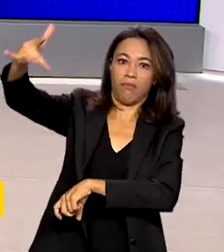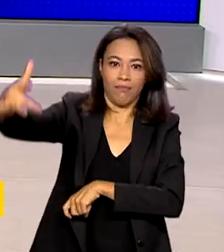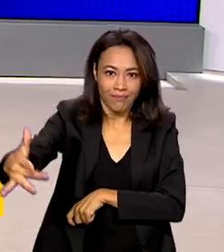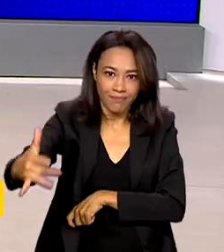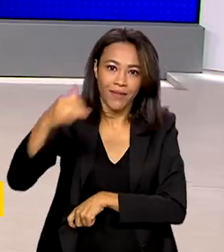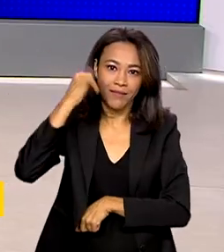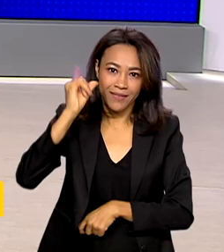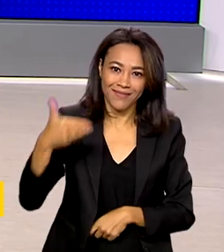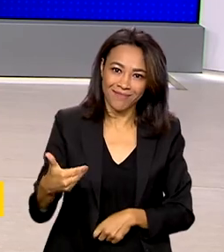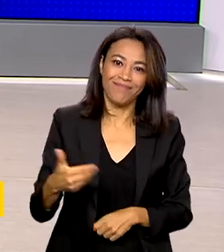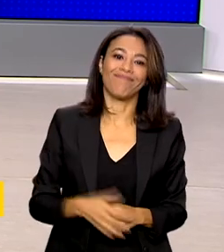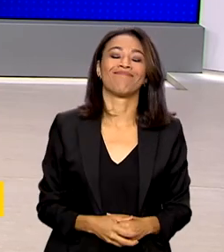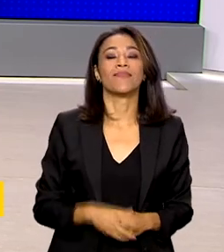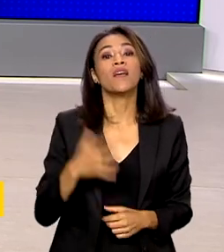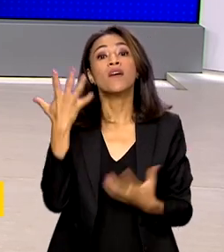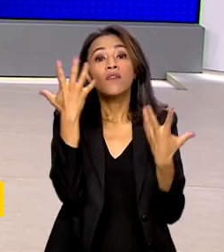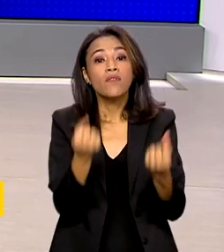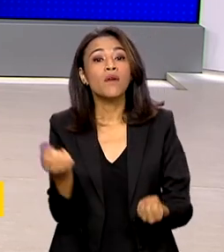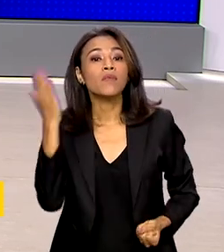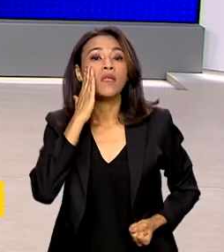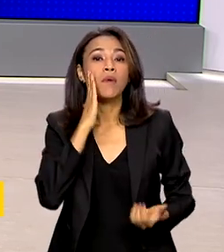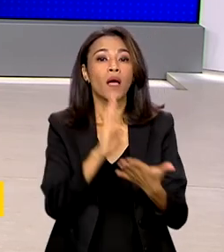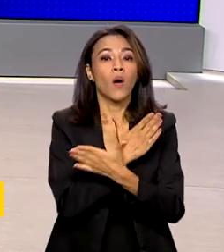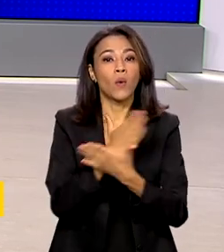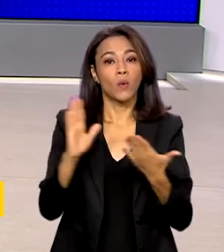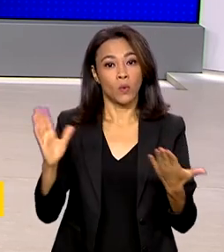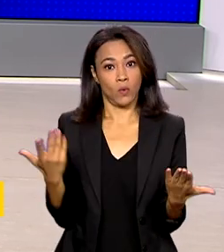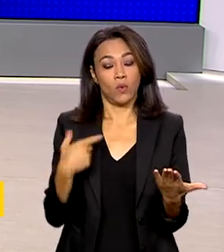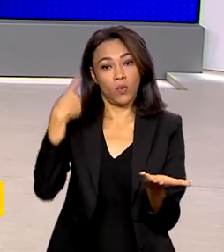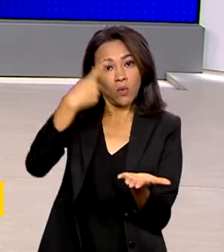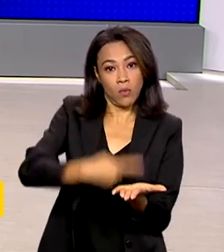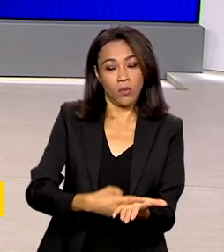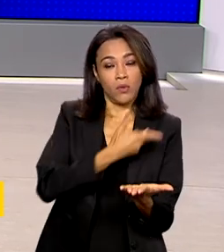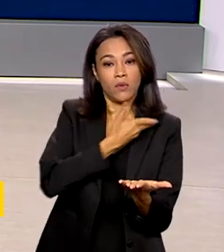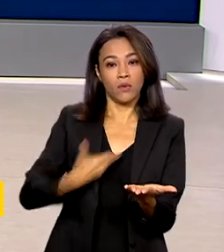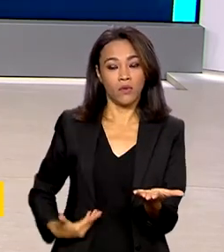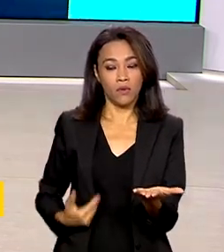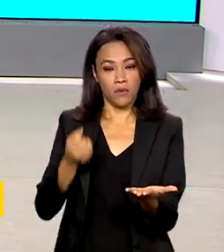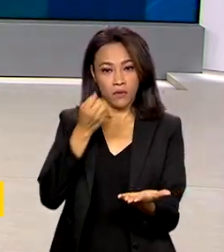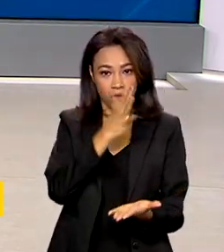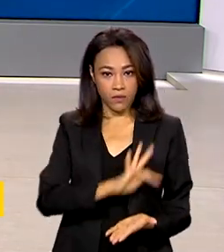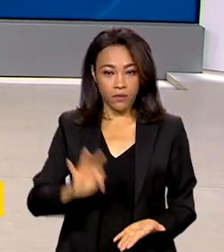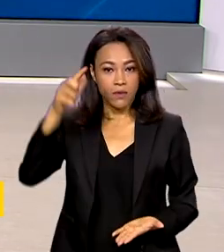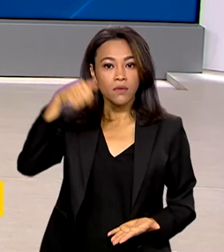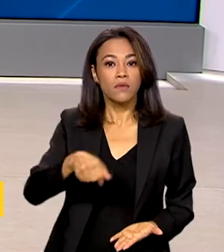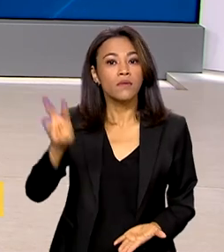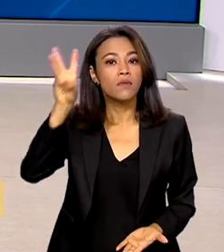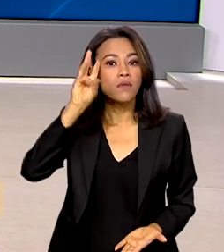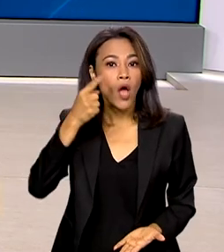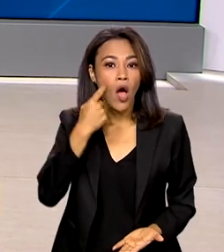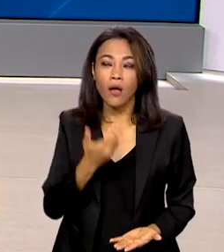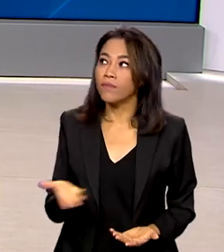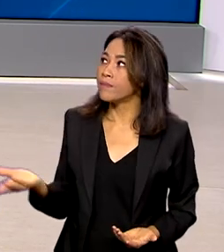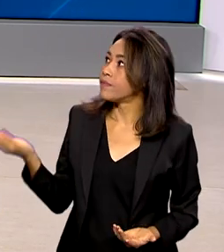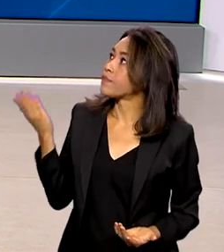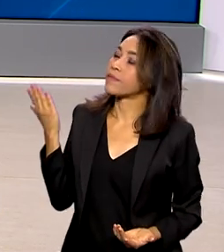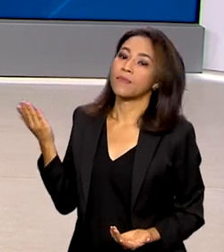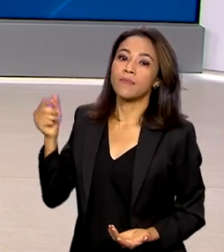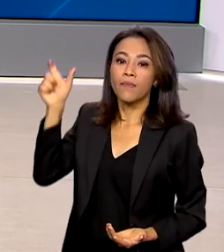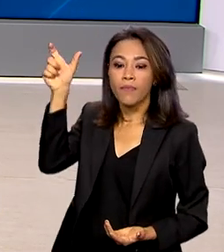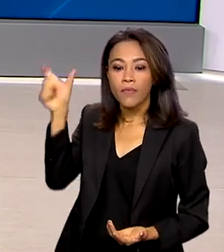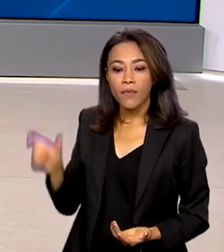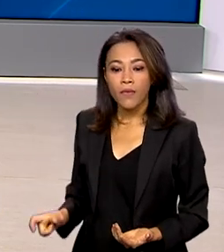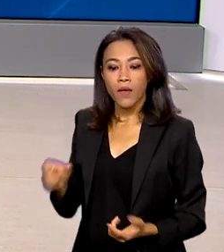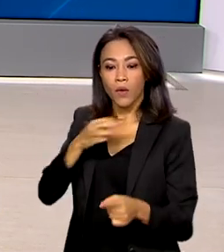É hora de conferir algumas ações do governo federal nesta terça-feira. Vamos ver no telão o ministro das Relações